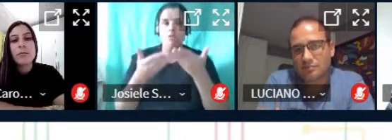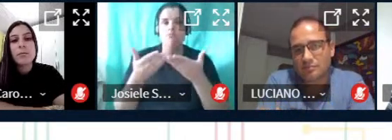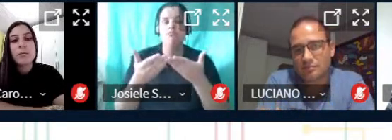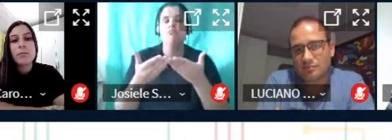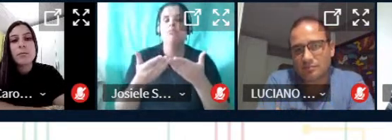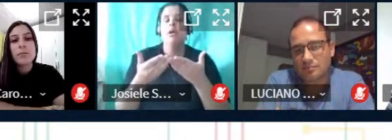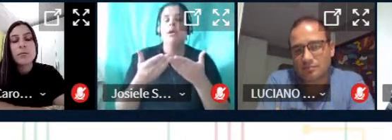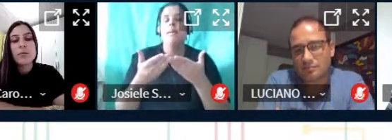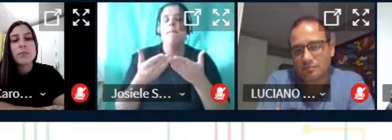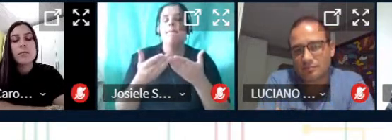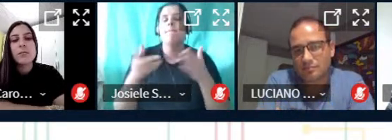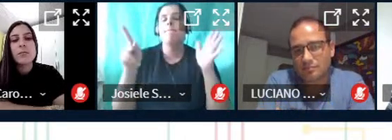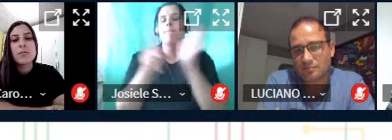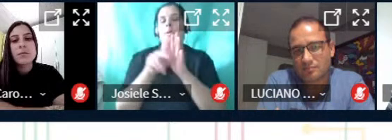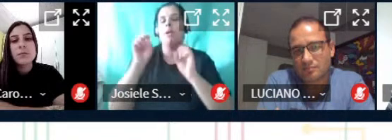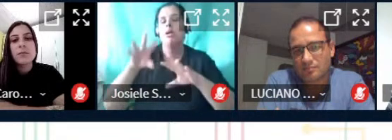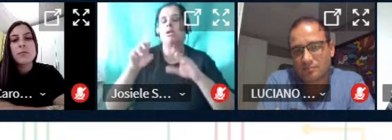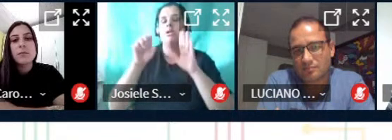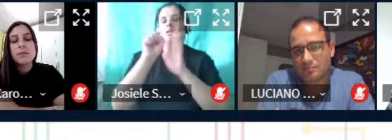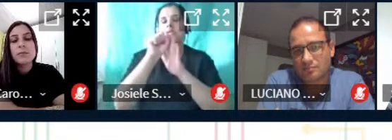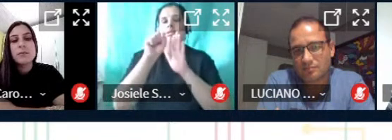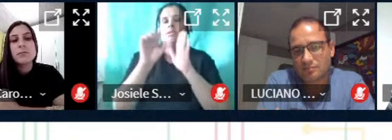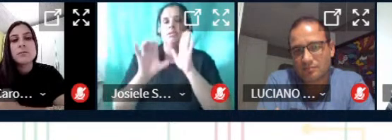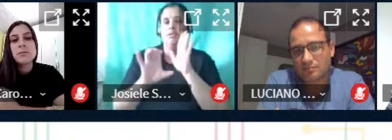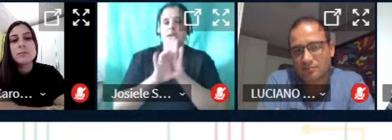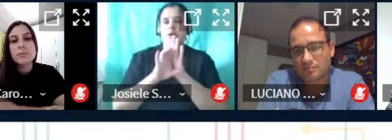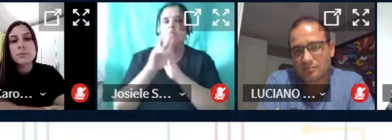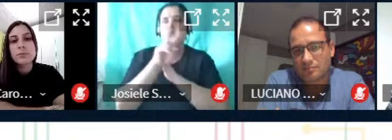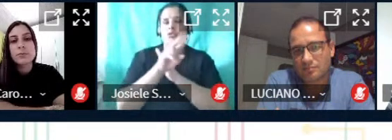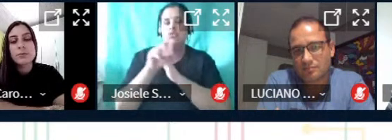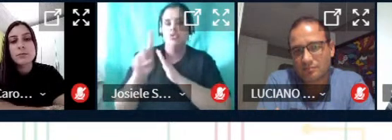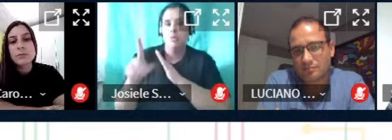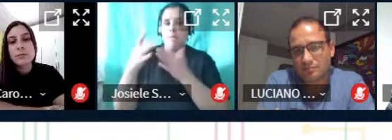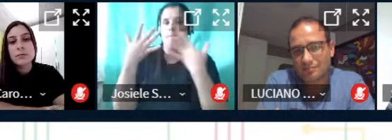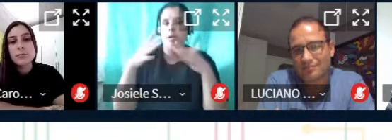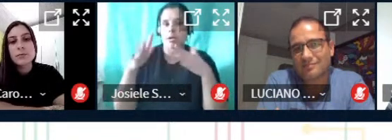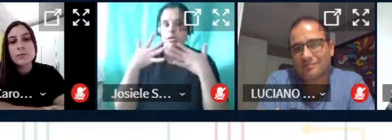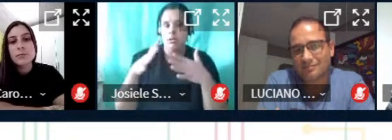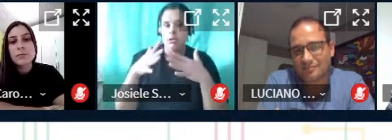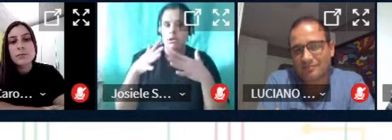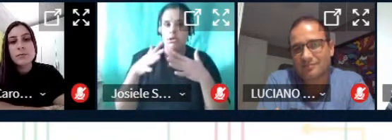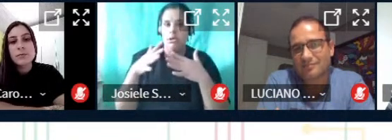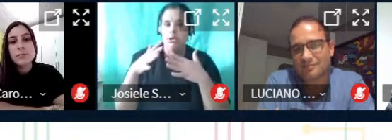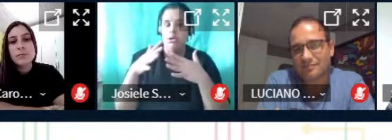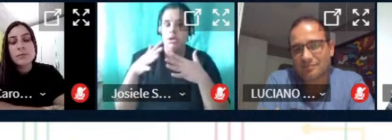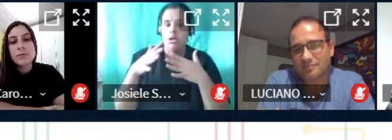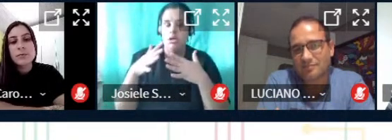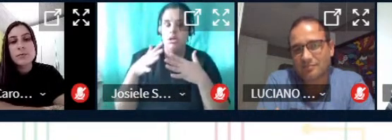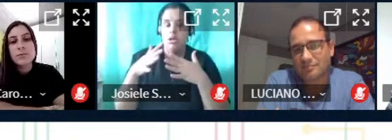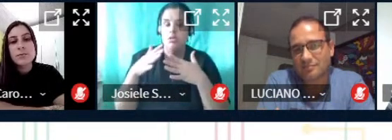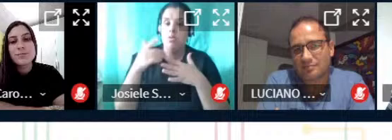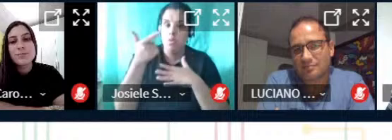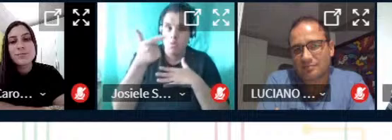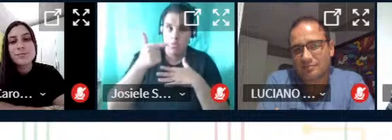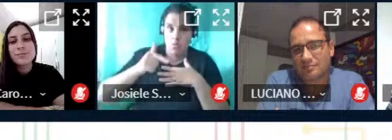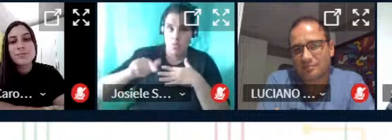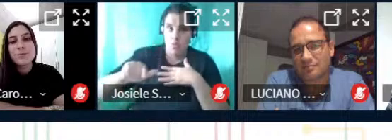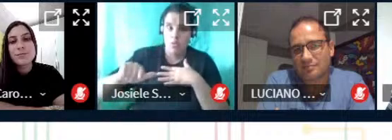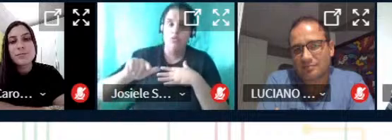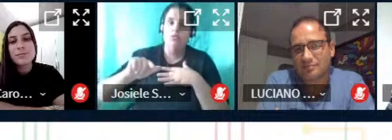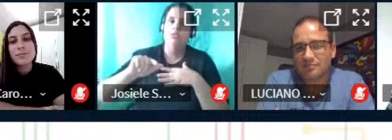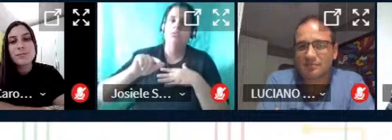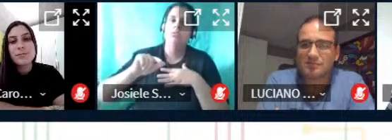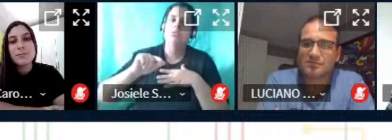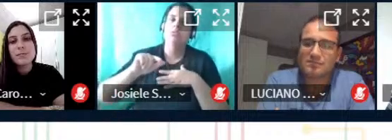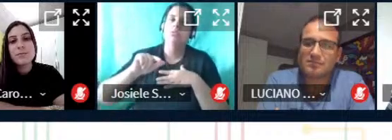século XXI ao cenário da economia 4.0 só tenho que parabenizar esse prosseguimento que tem sido dado